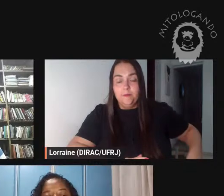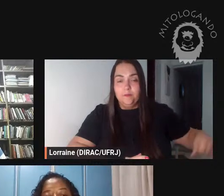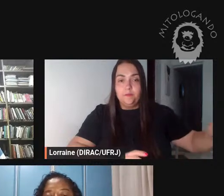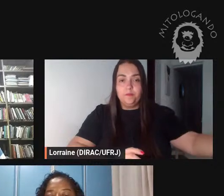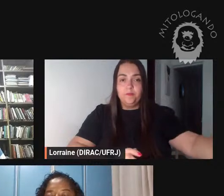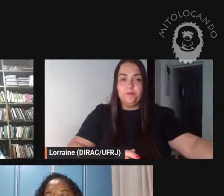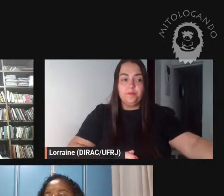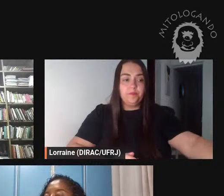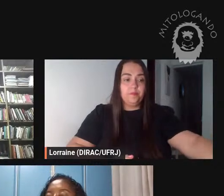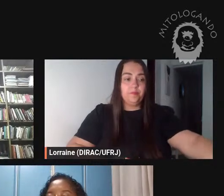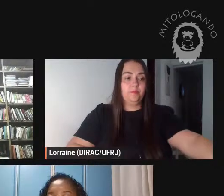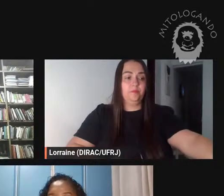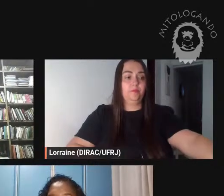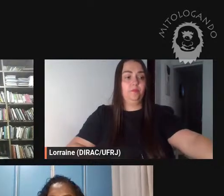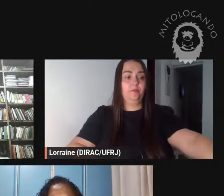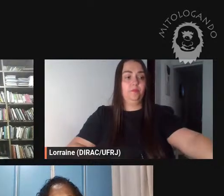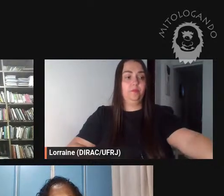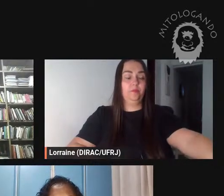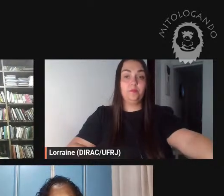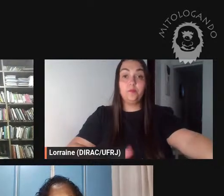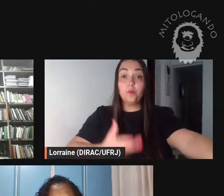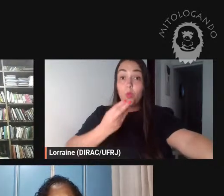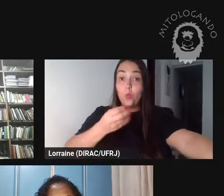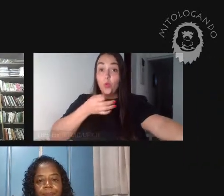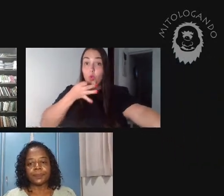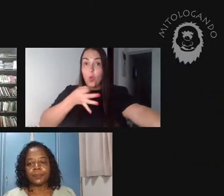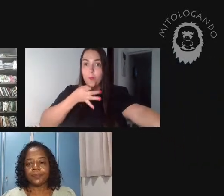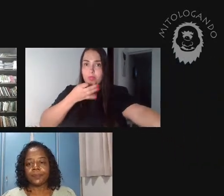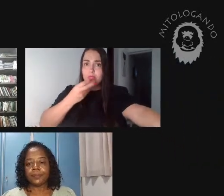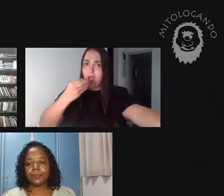a gente tem bastante comentário